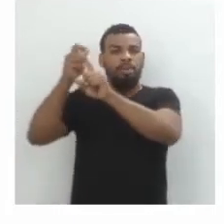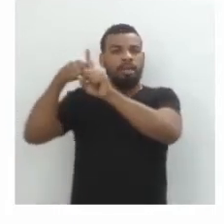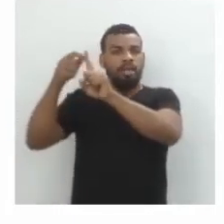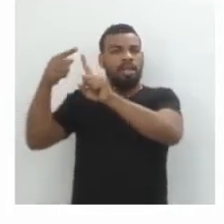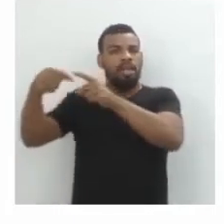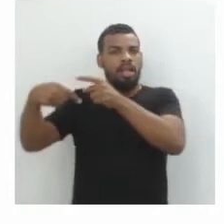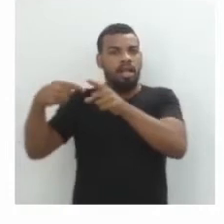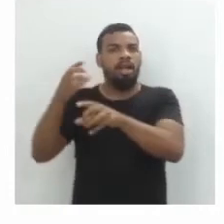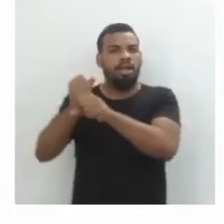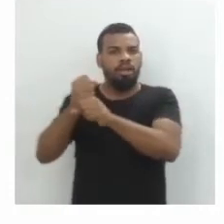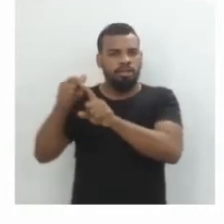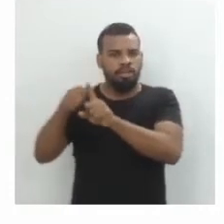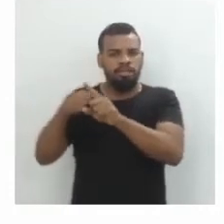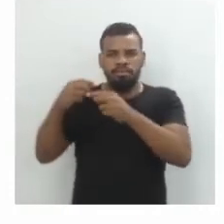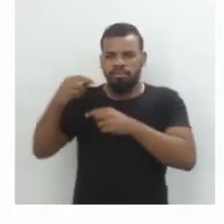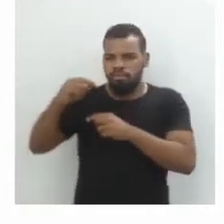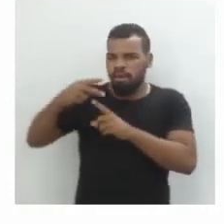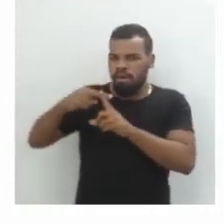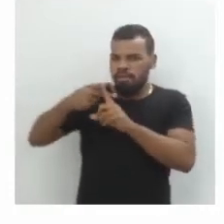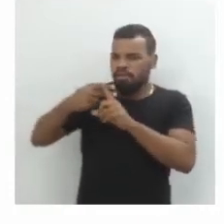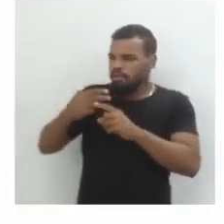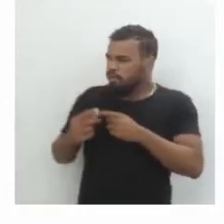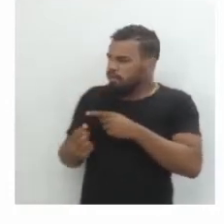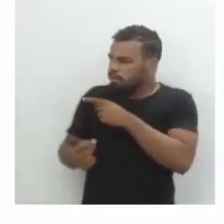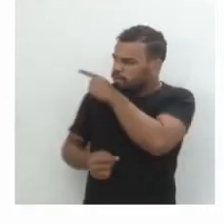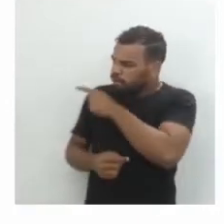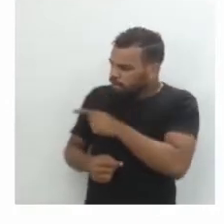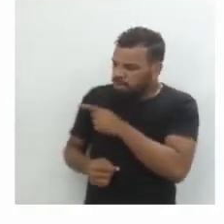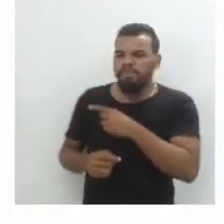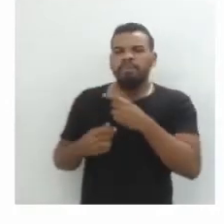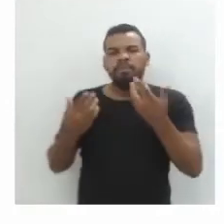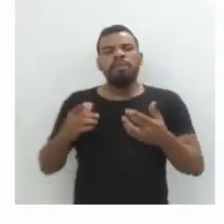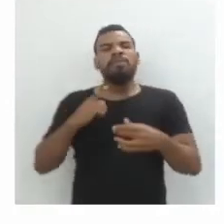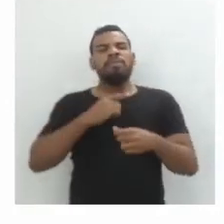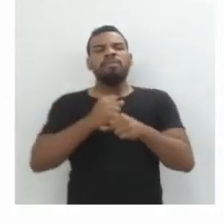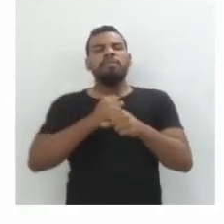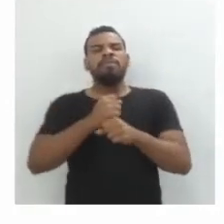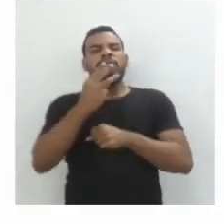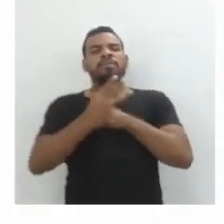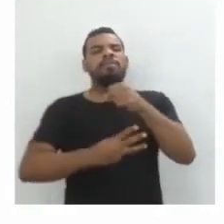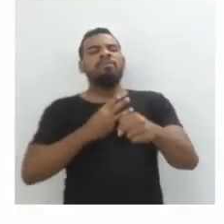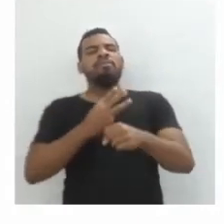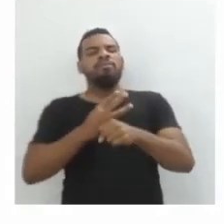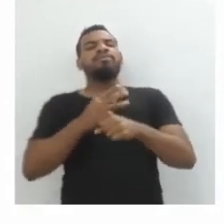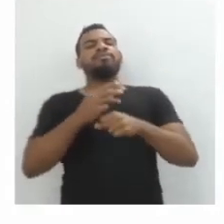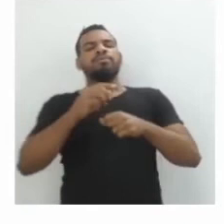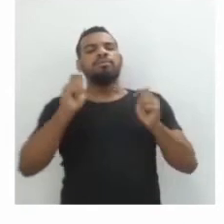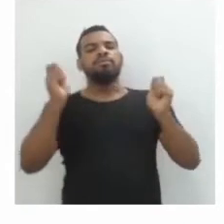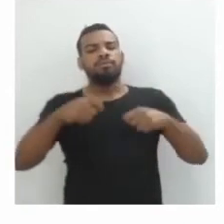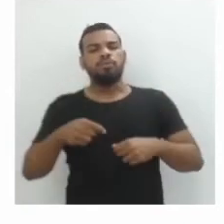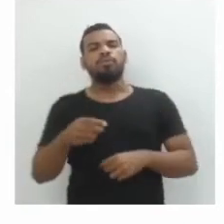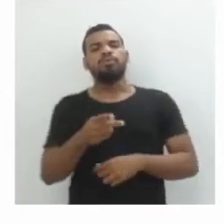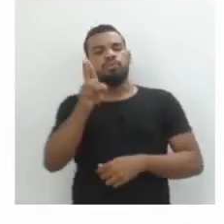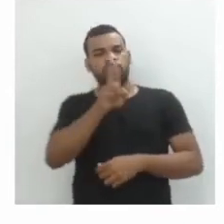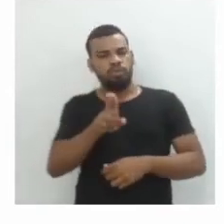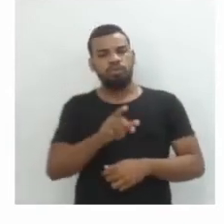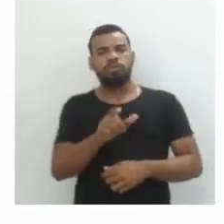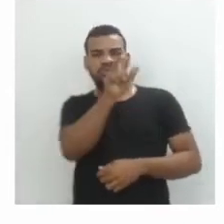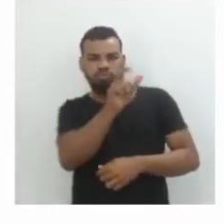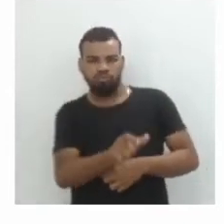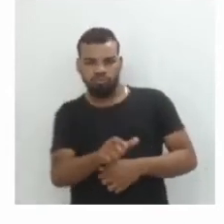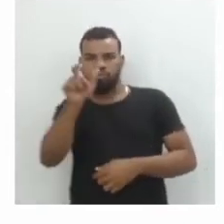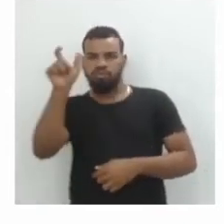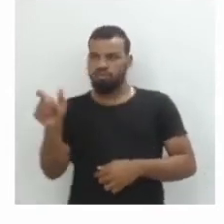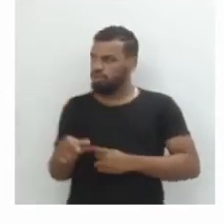vários anos, a gente pode utilizar essa forma geral para juros simples e para juros compostos. Porque no juros simples,